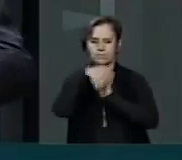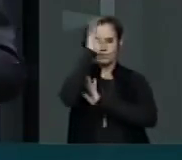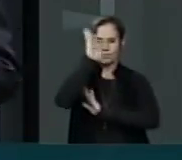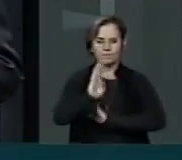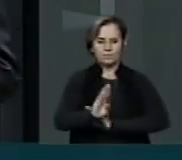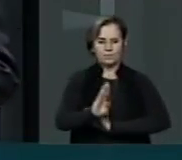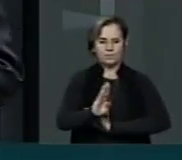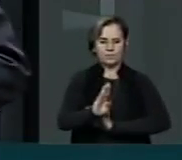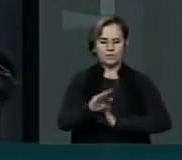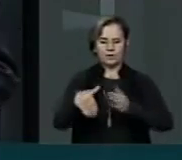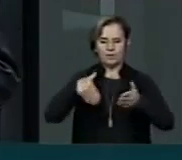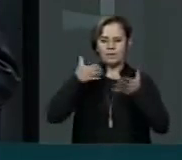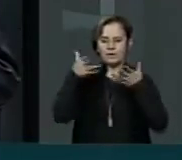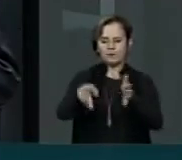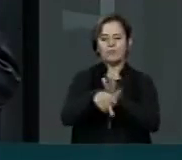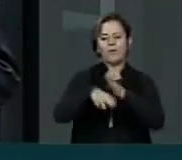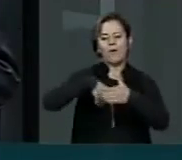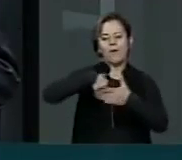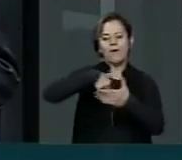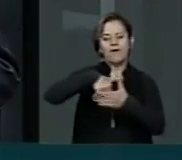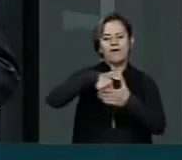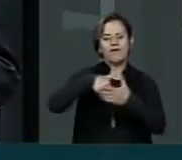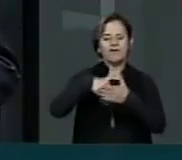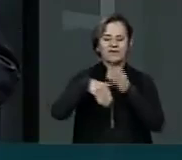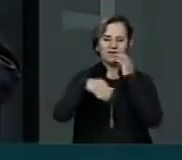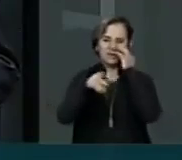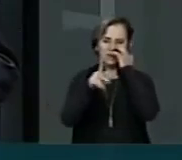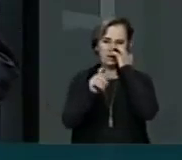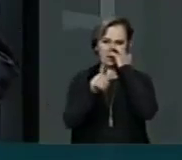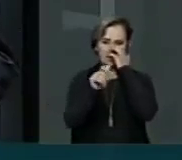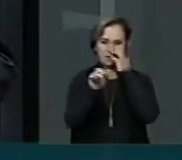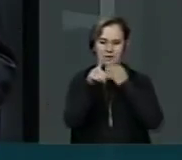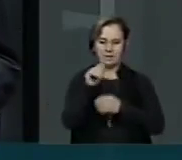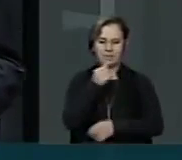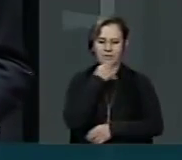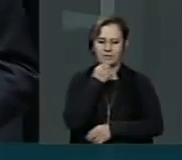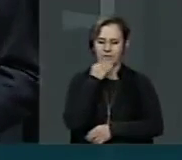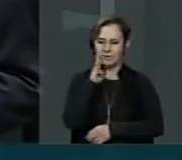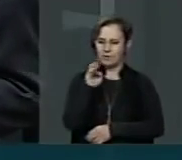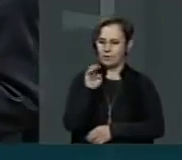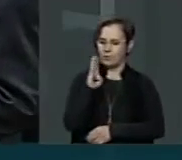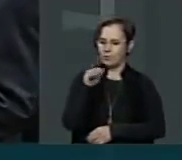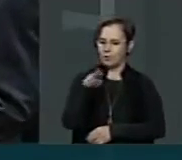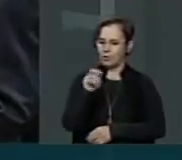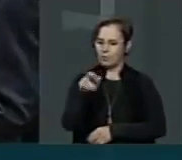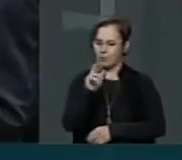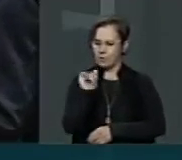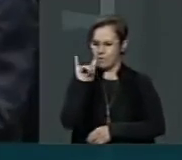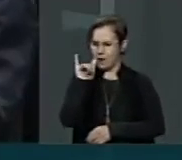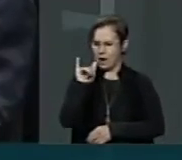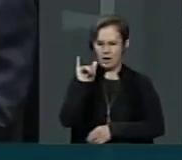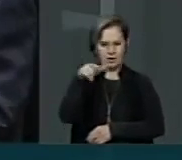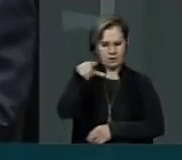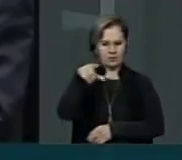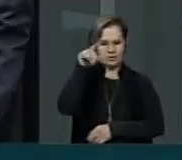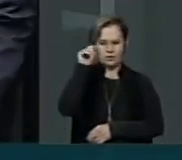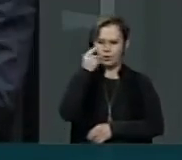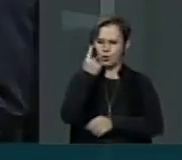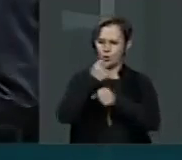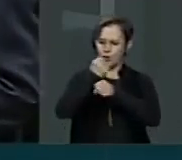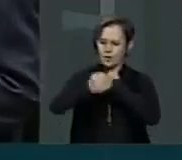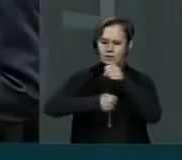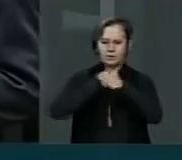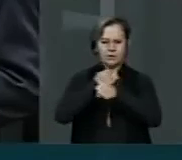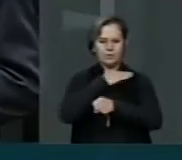pelada de futebol. O Bob Marley foi no unido destino, por determinação de Deus, um ano depois,